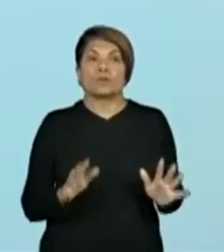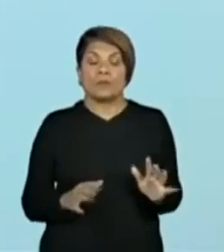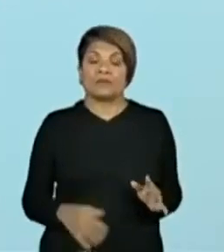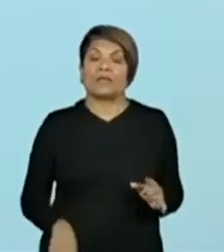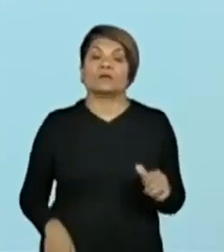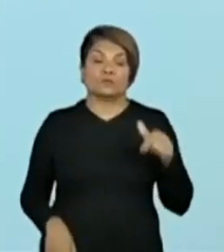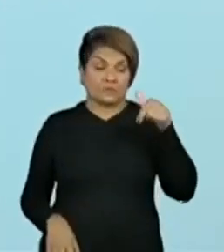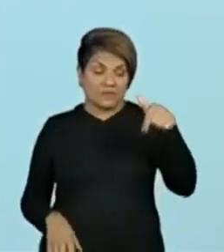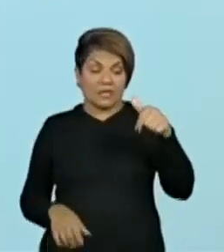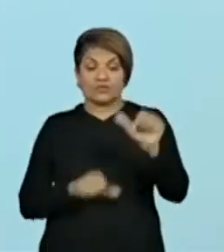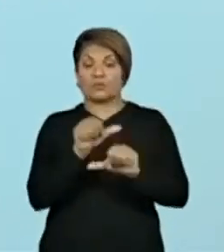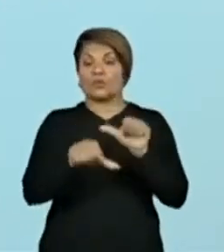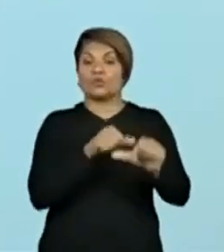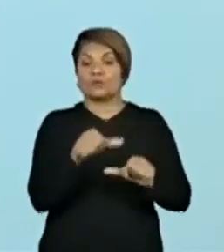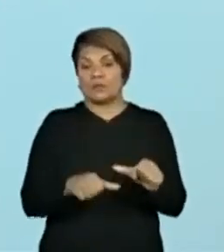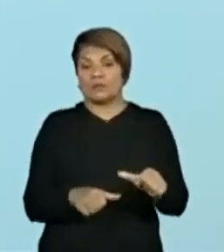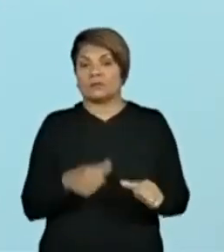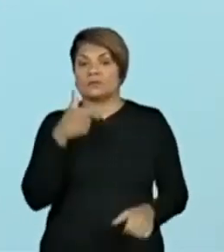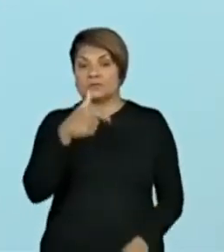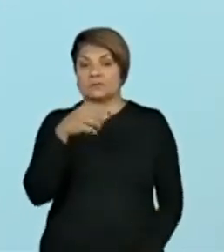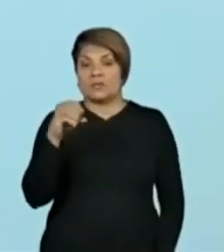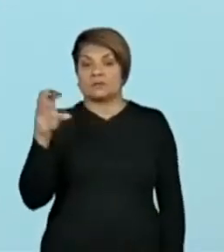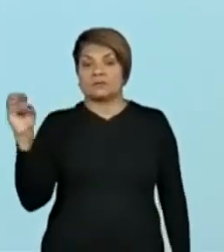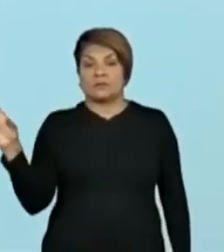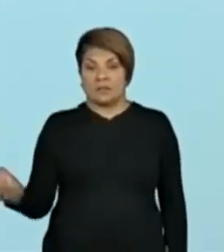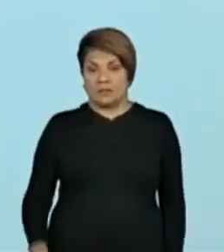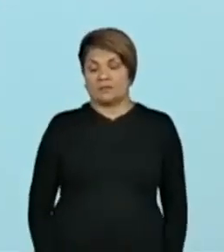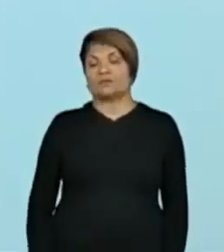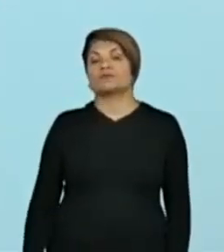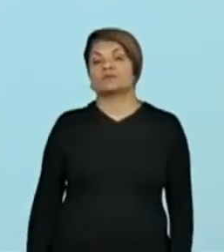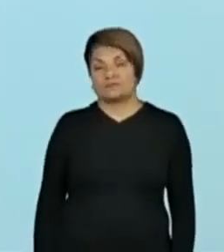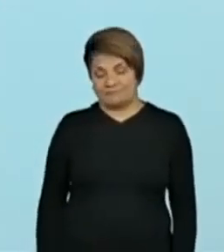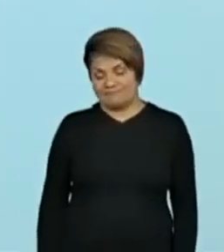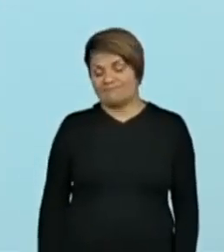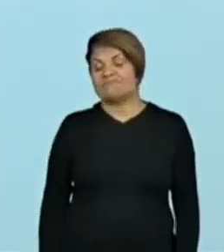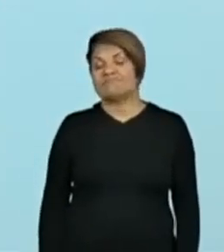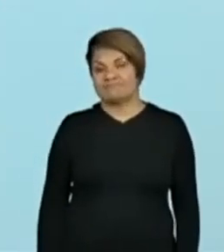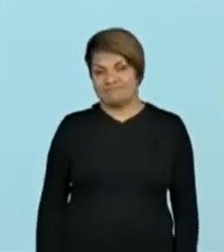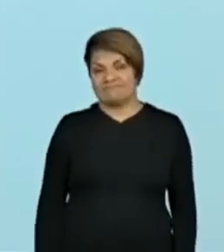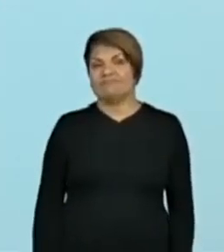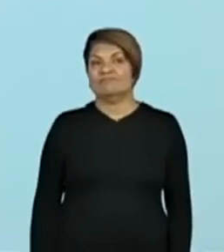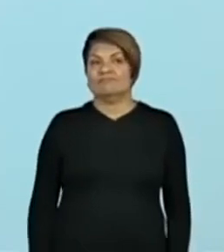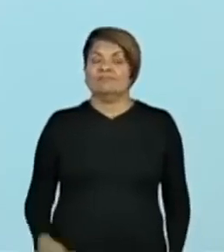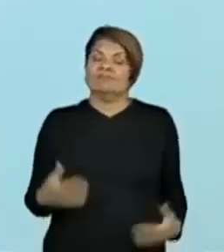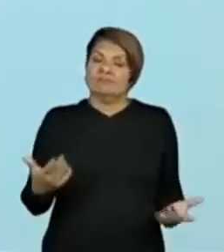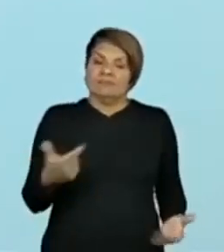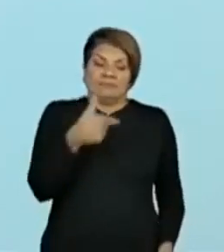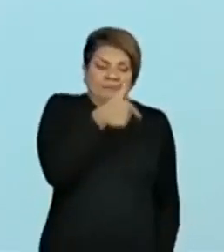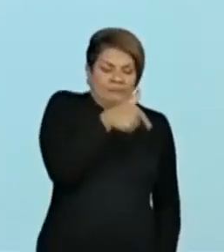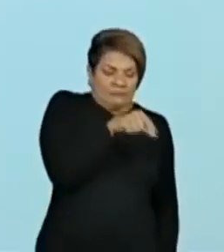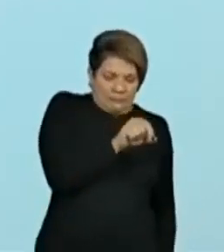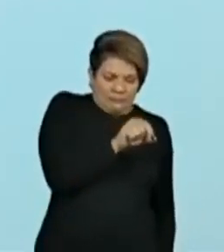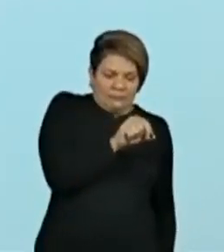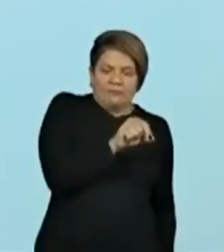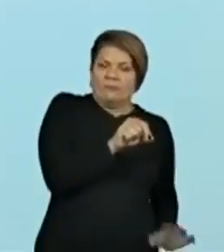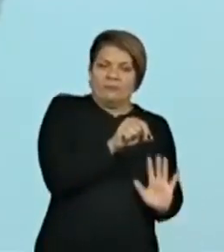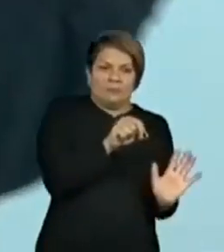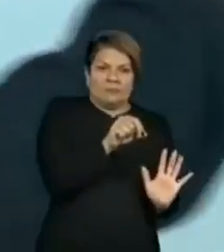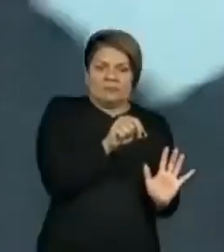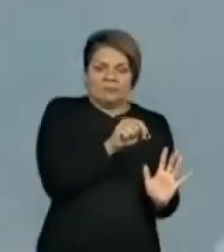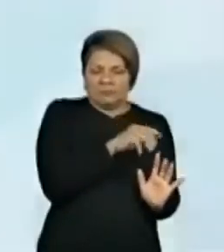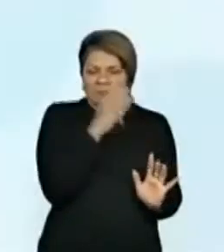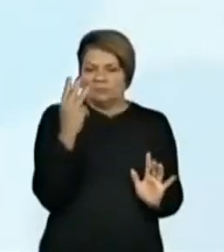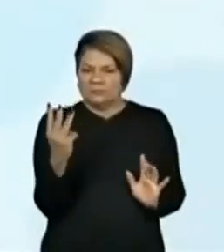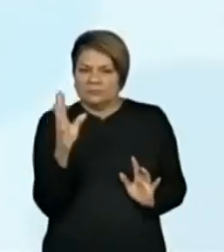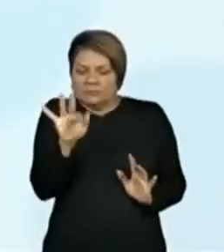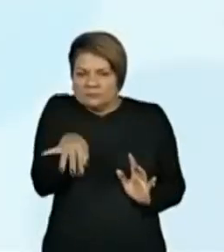7 aqui vai valer quanto, Provivir? 700. 700. Ele valia 70, eu coloquei o 3 lá no